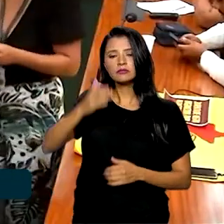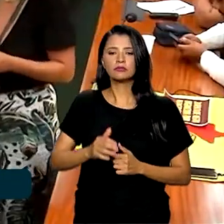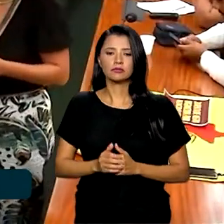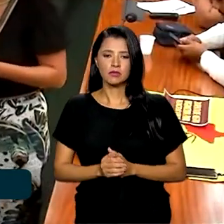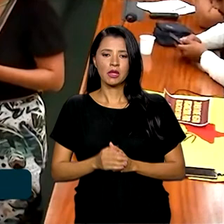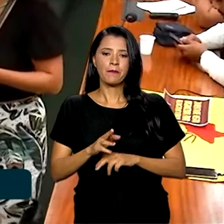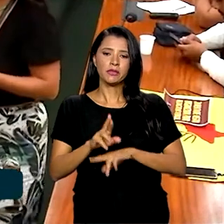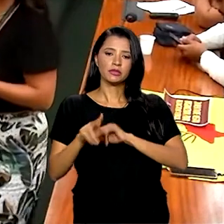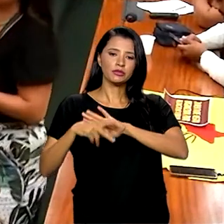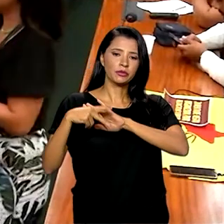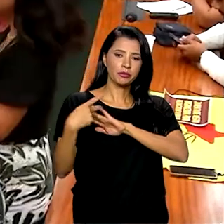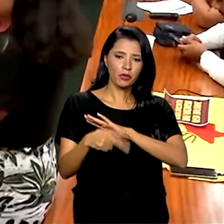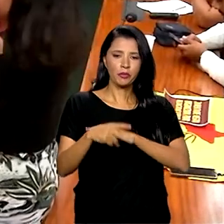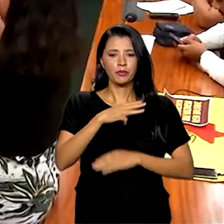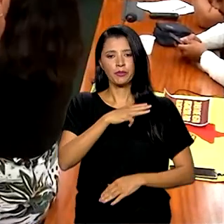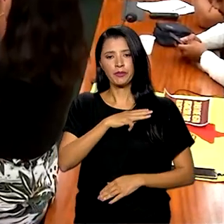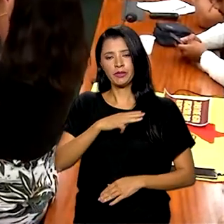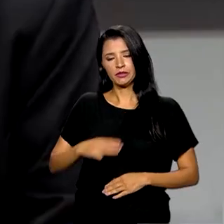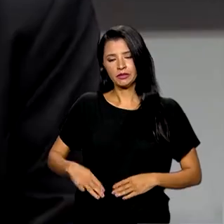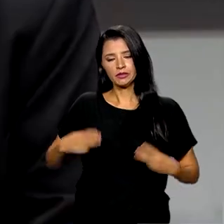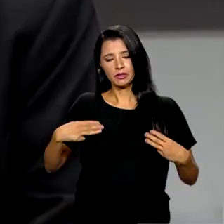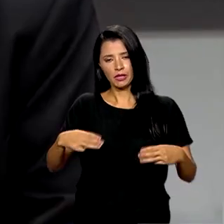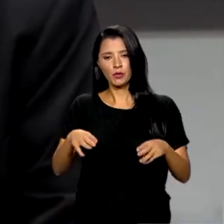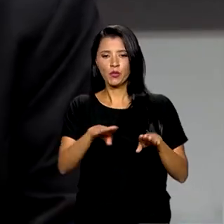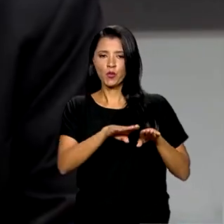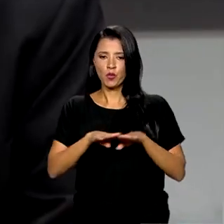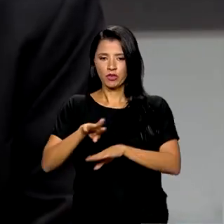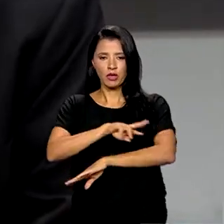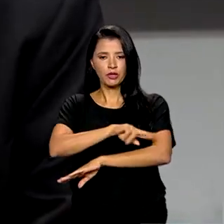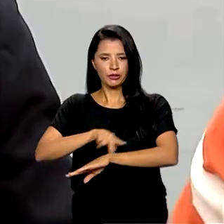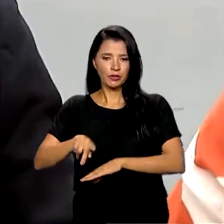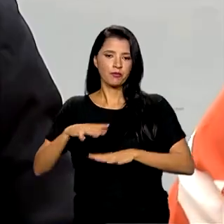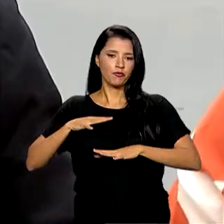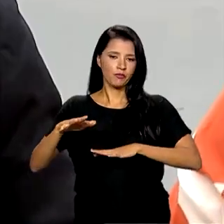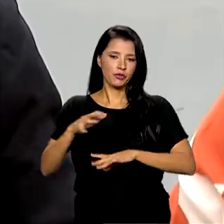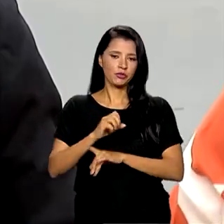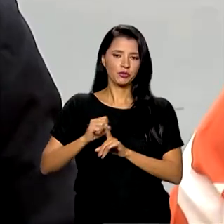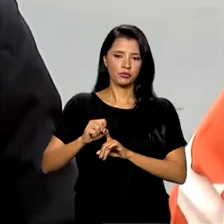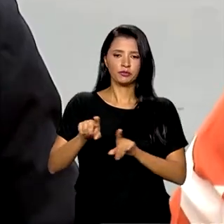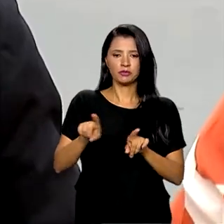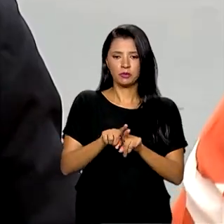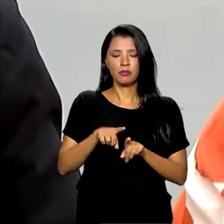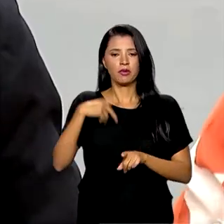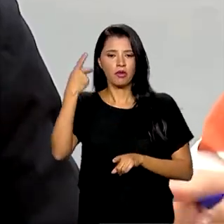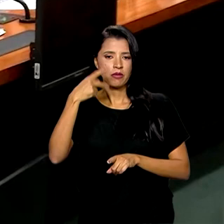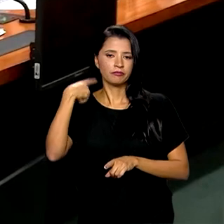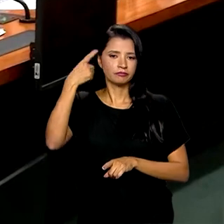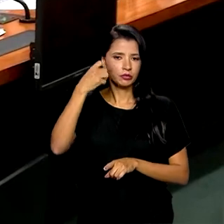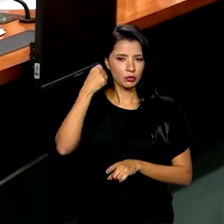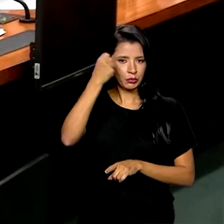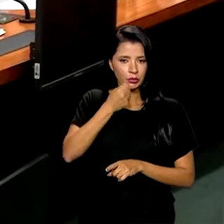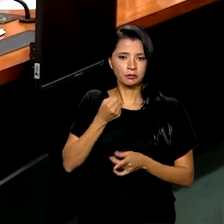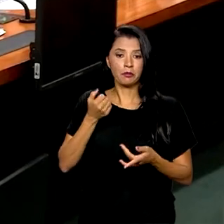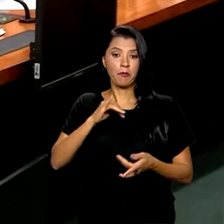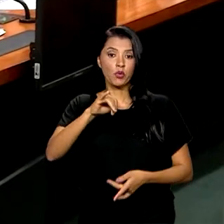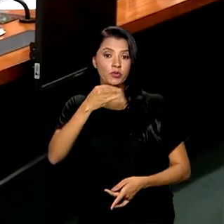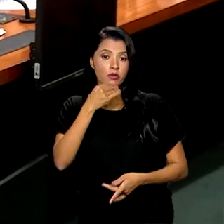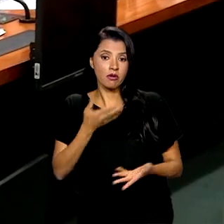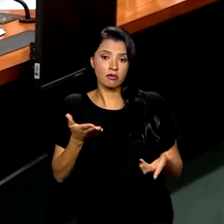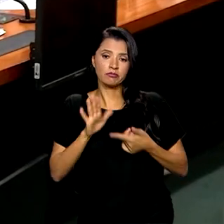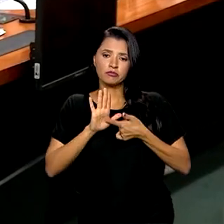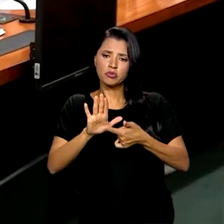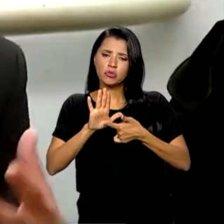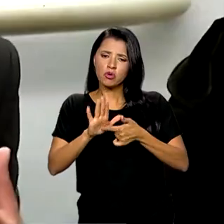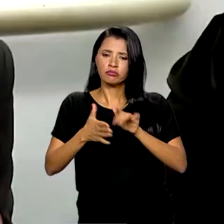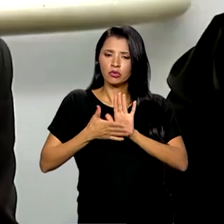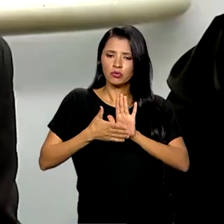representantes do Ministério da Igualdade Racial, de movimentos sociais, além de parlamentares. Foi a oportunidade de apresentar